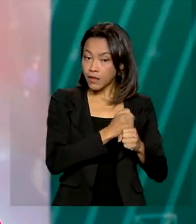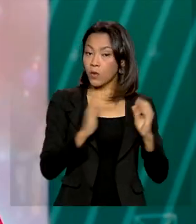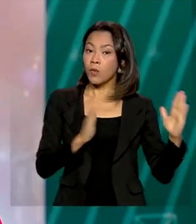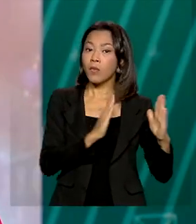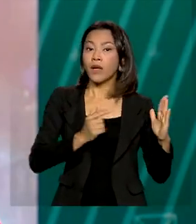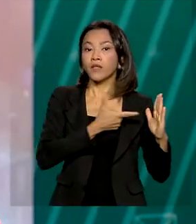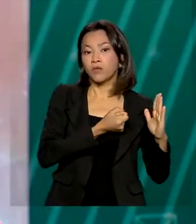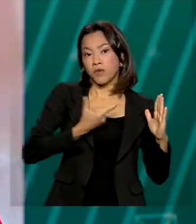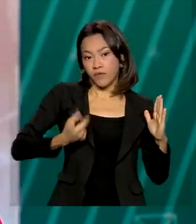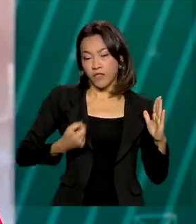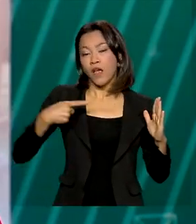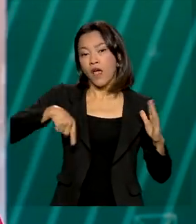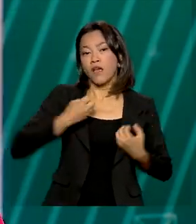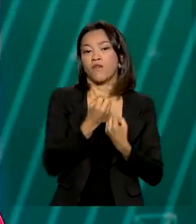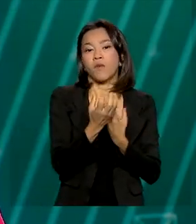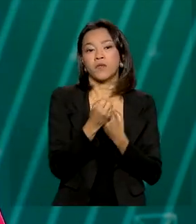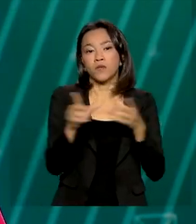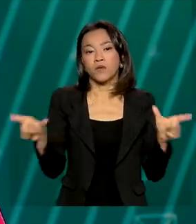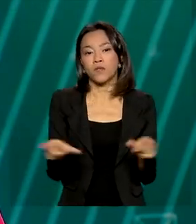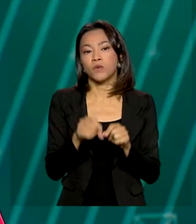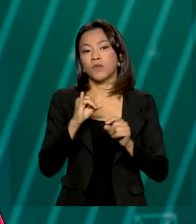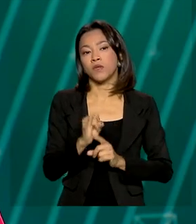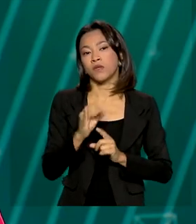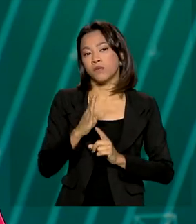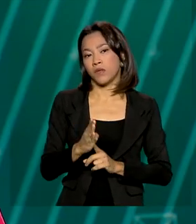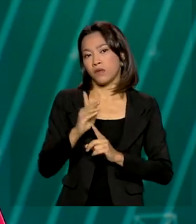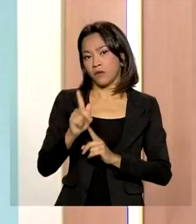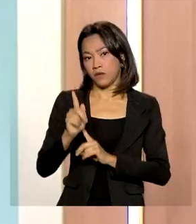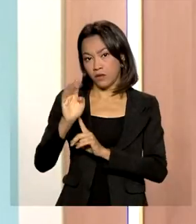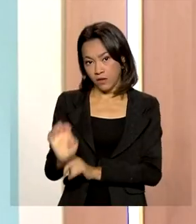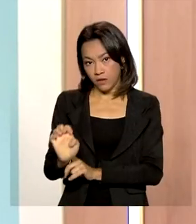informação é do IBGE e quem comenta é Ricardo Caldas.